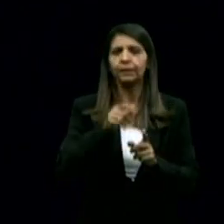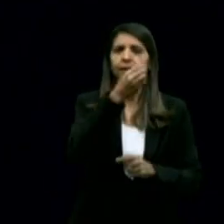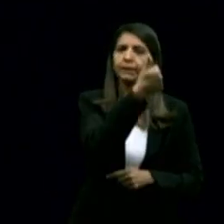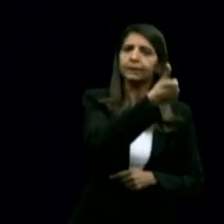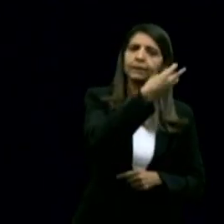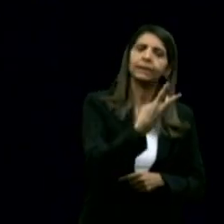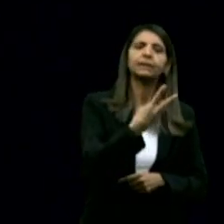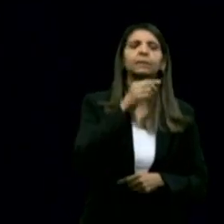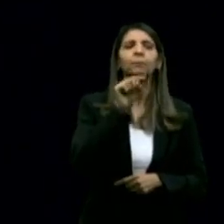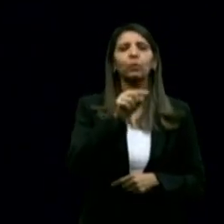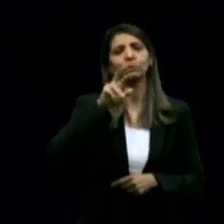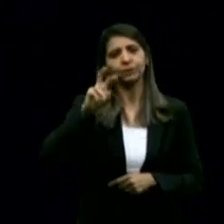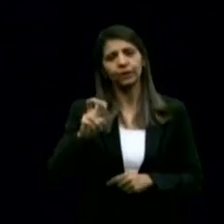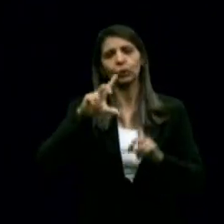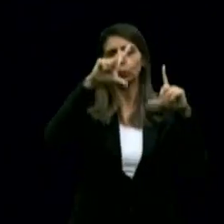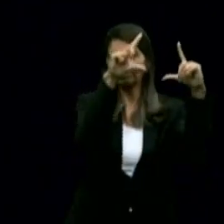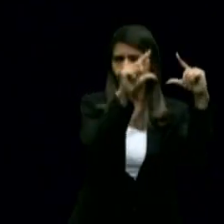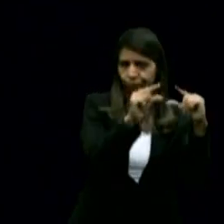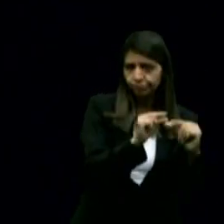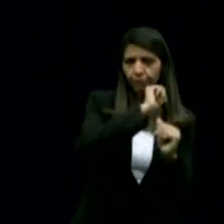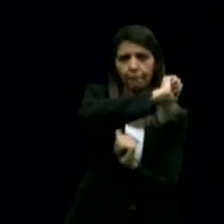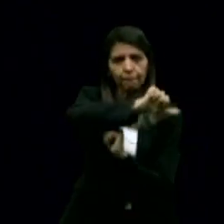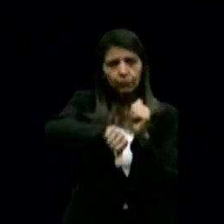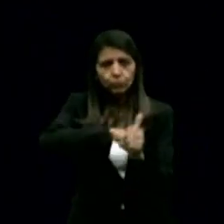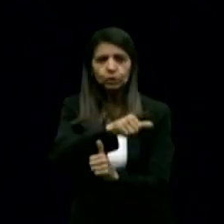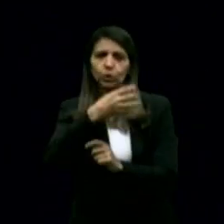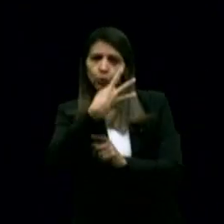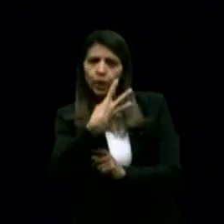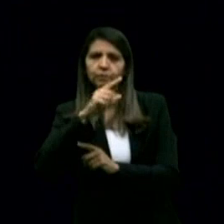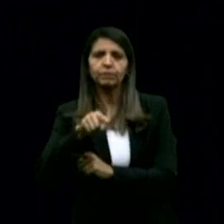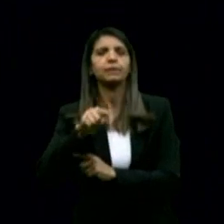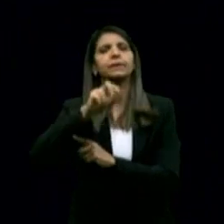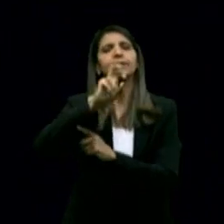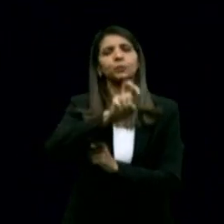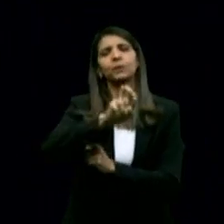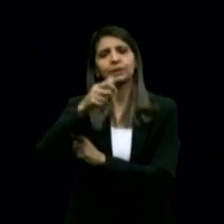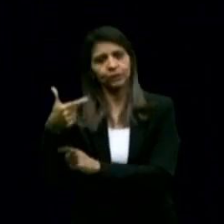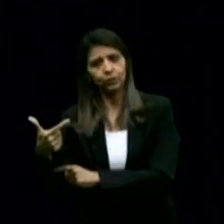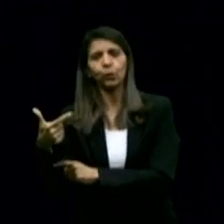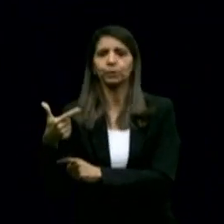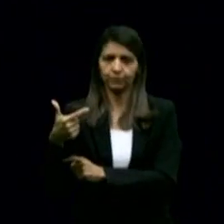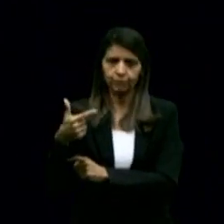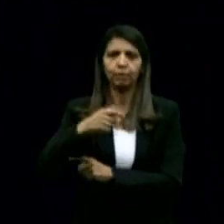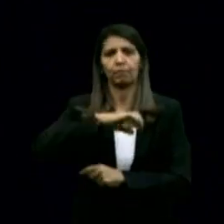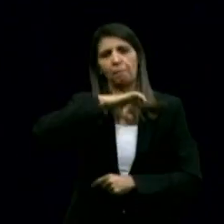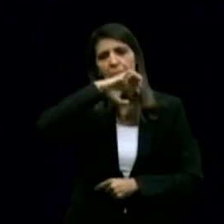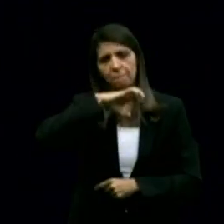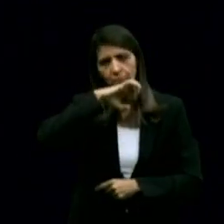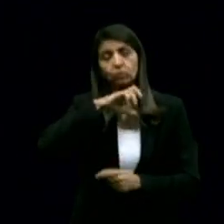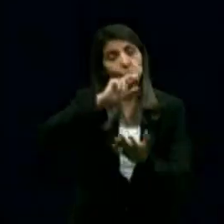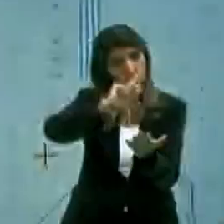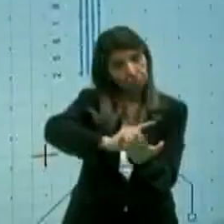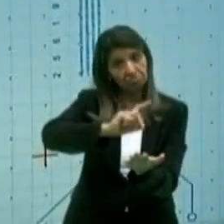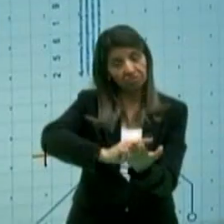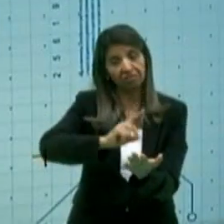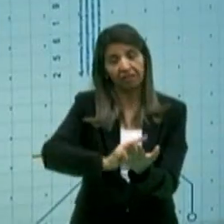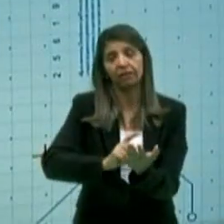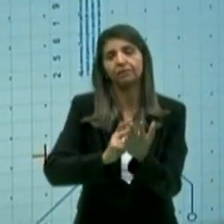,5%, ele caia de 4% para 2,52% sua carga tributária. Essa é a verdade.